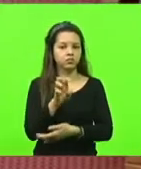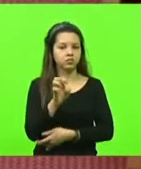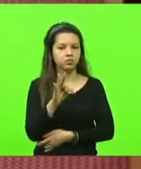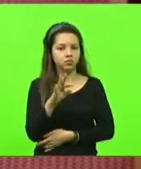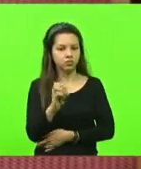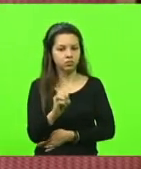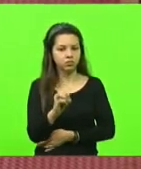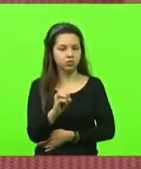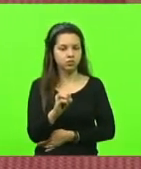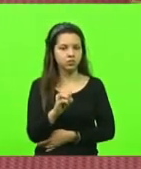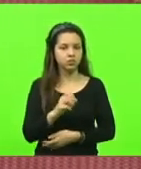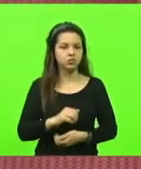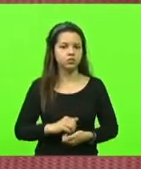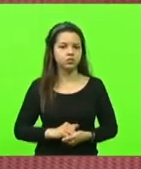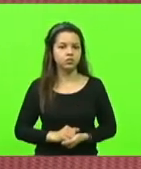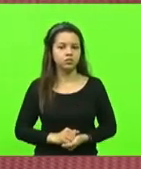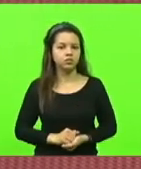que